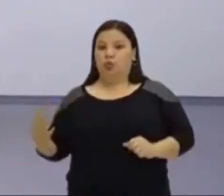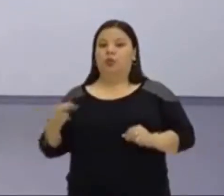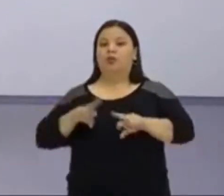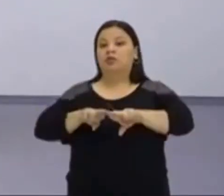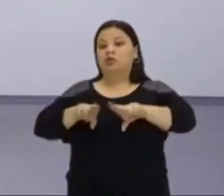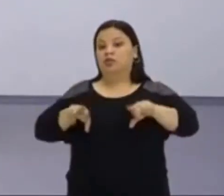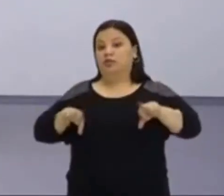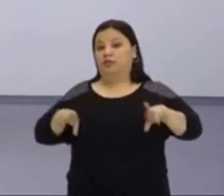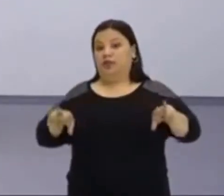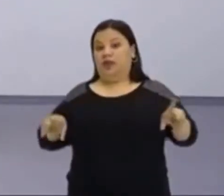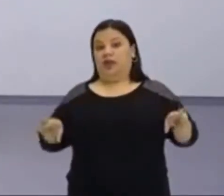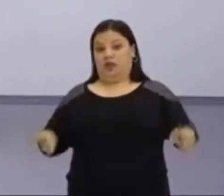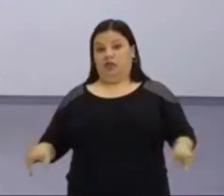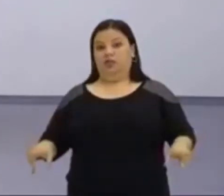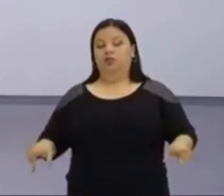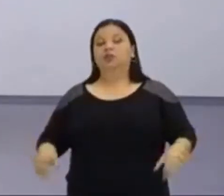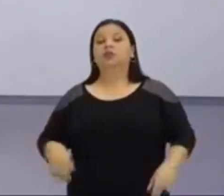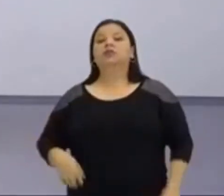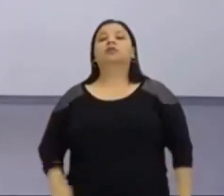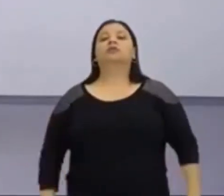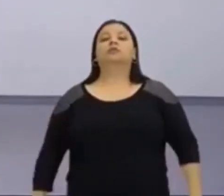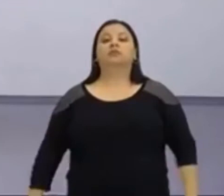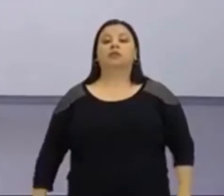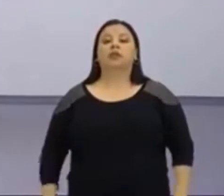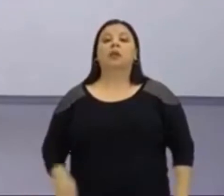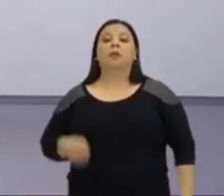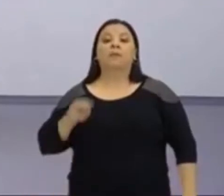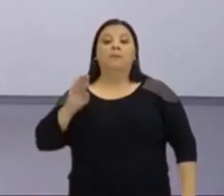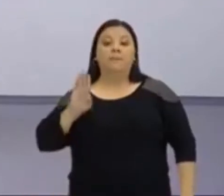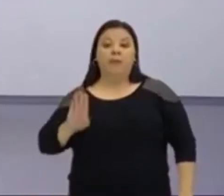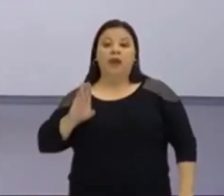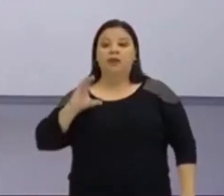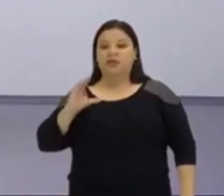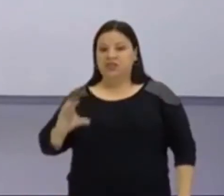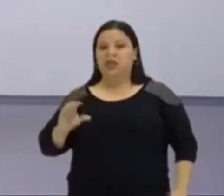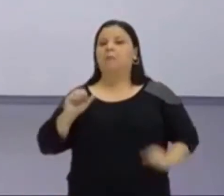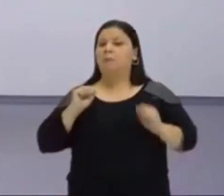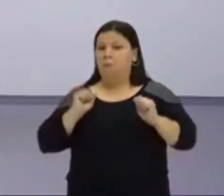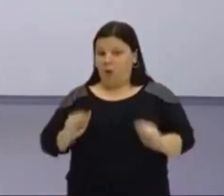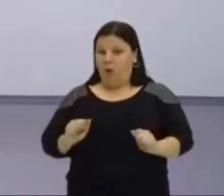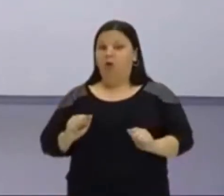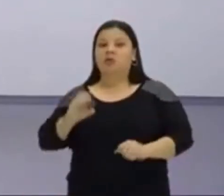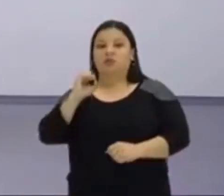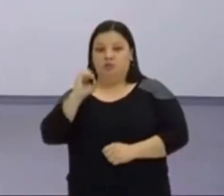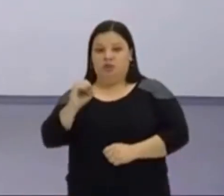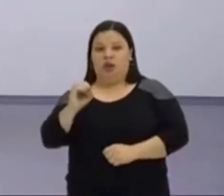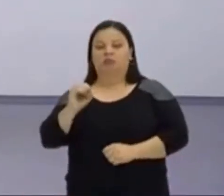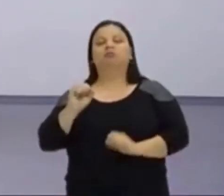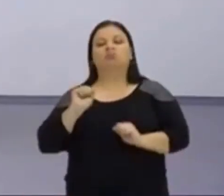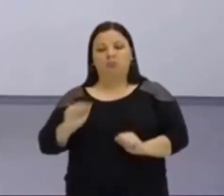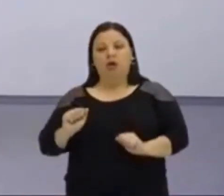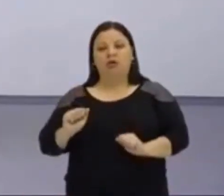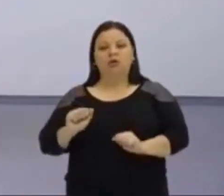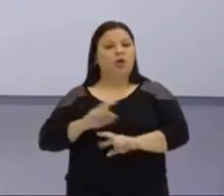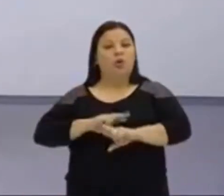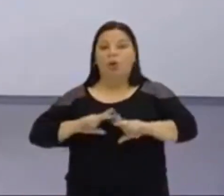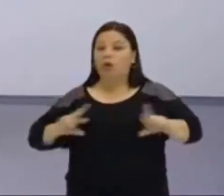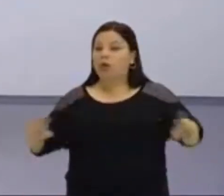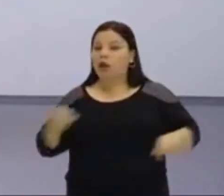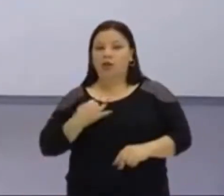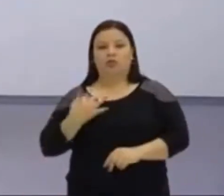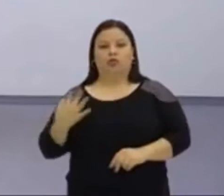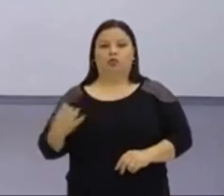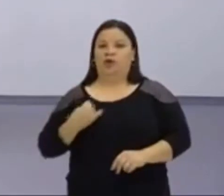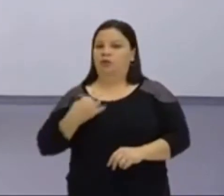lembrar aí, nós vimos que b e c podem ser zero, né? Ou b, ou c, ou os dois juntos, a gente tem uma função do segundo grau,